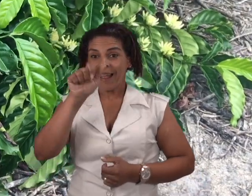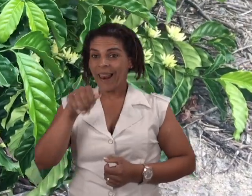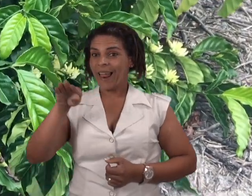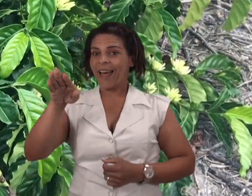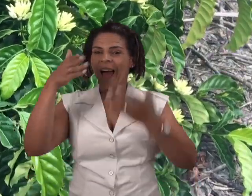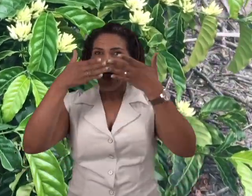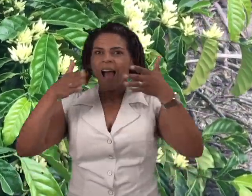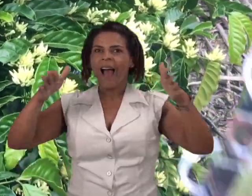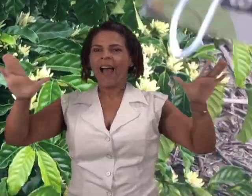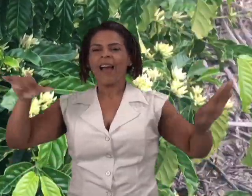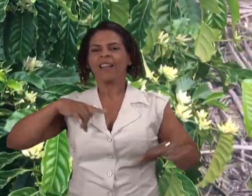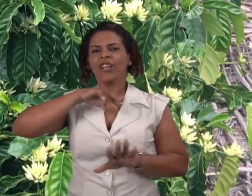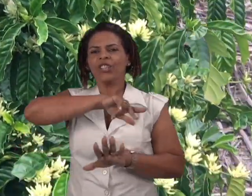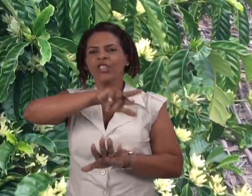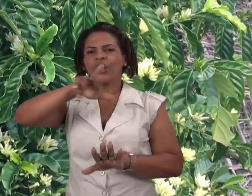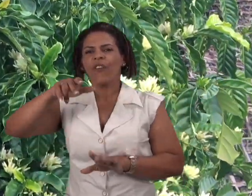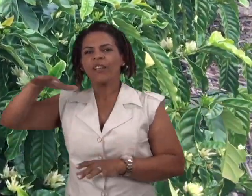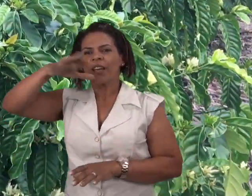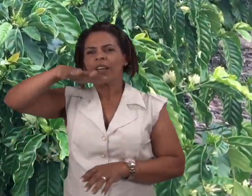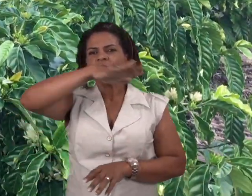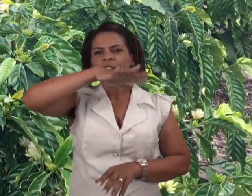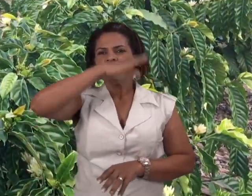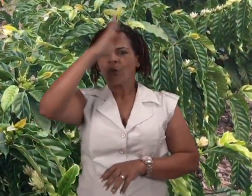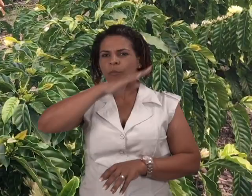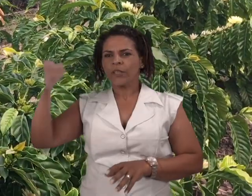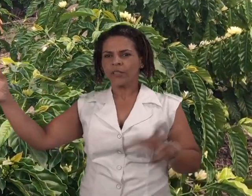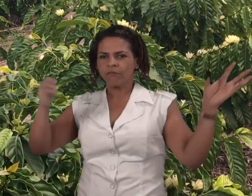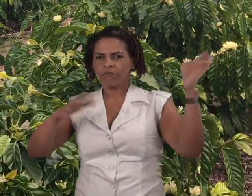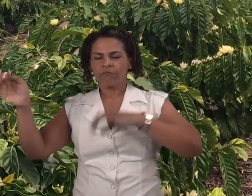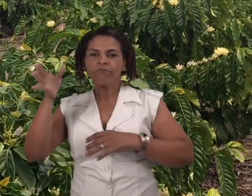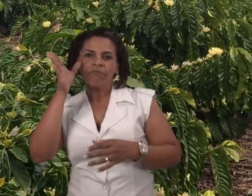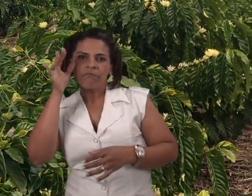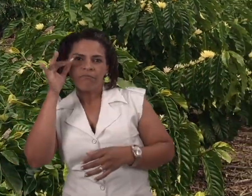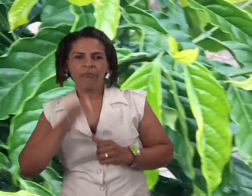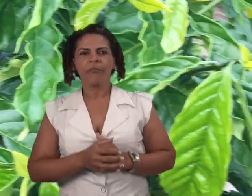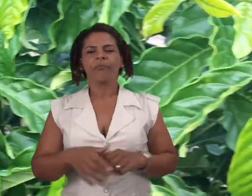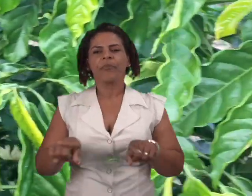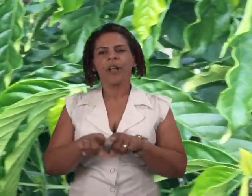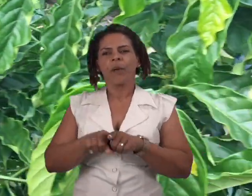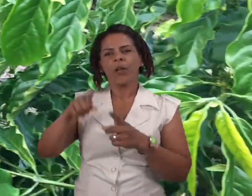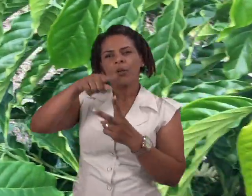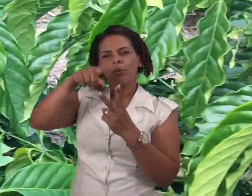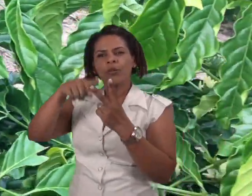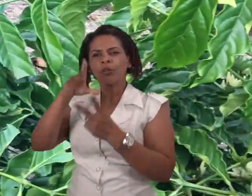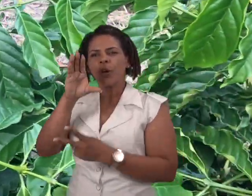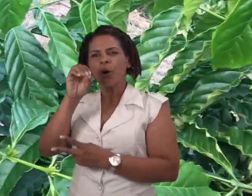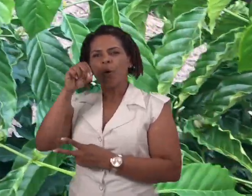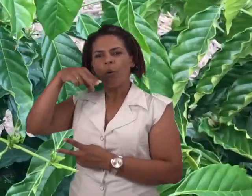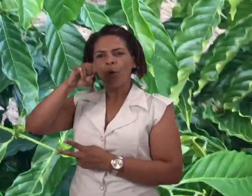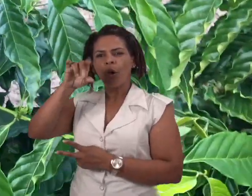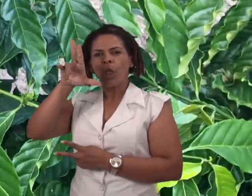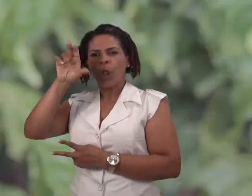No laboratório a céu aberto, estão plantas de diferentes regiões brasileiras e também duas cultivares de conilon